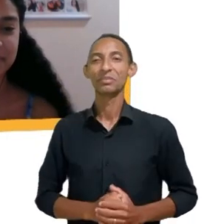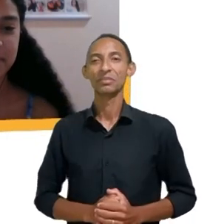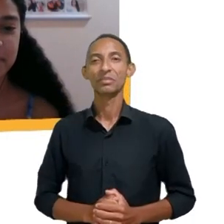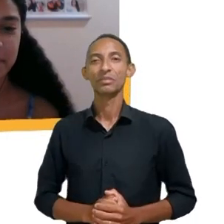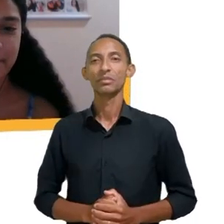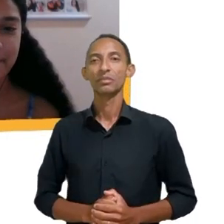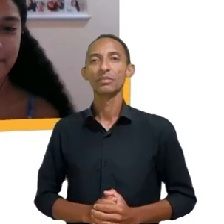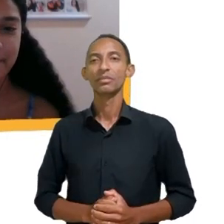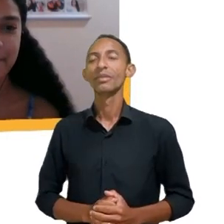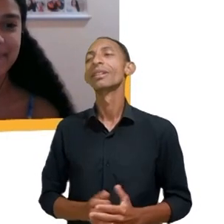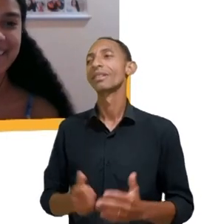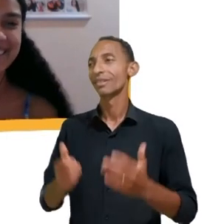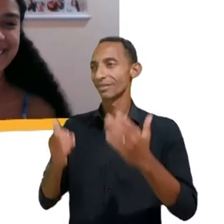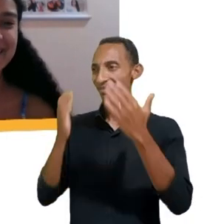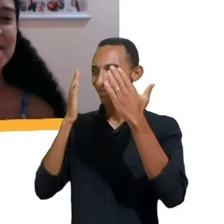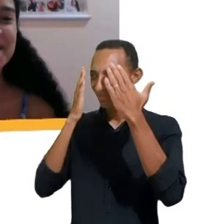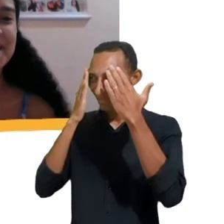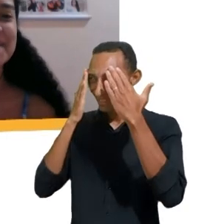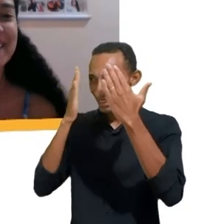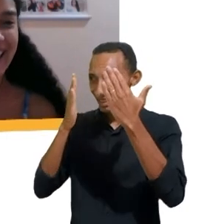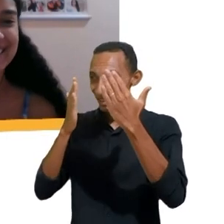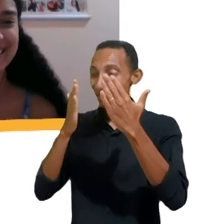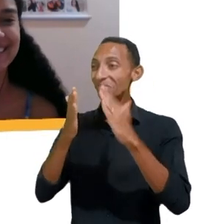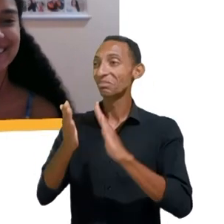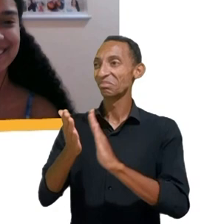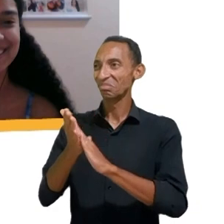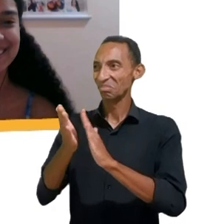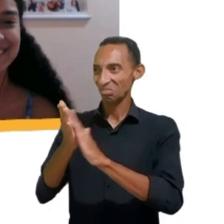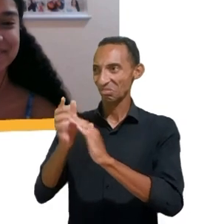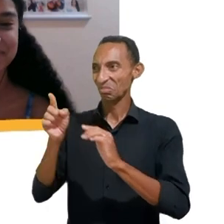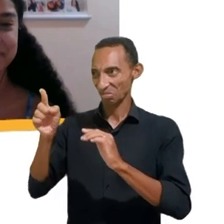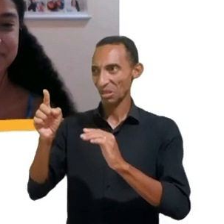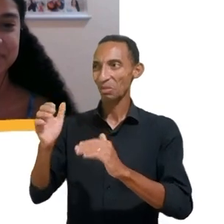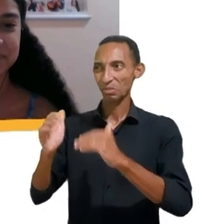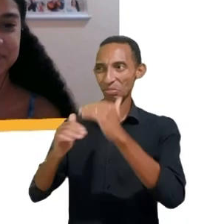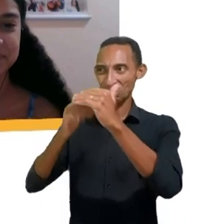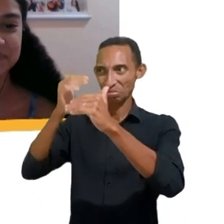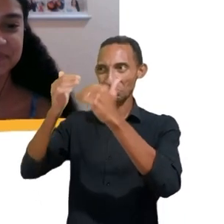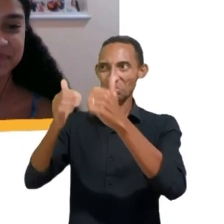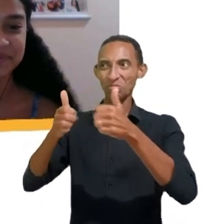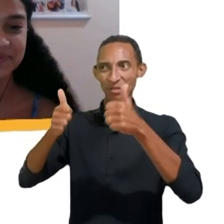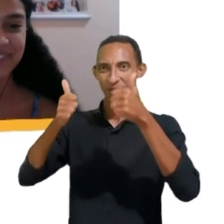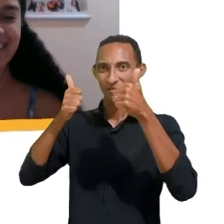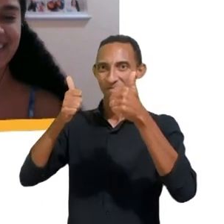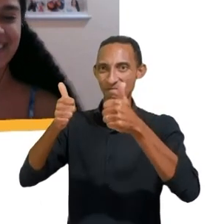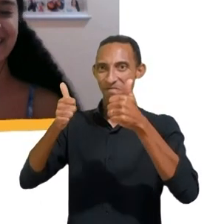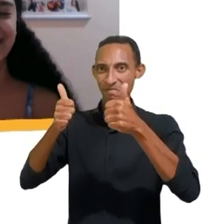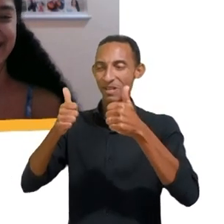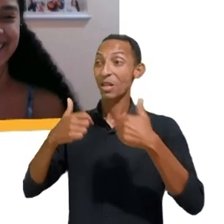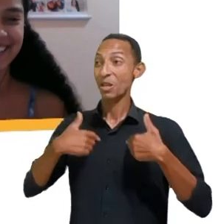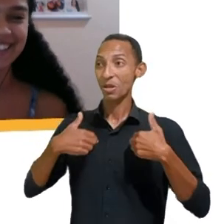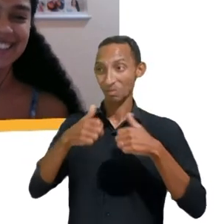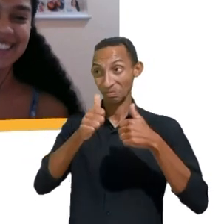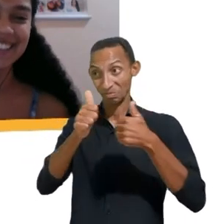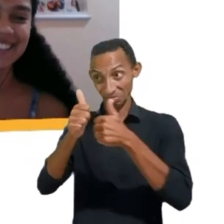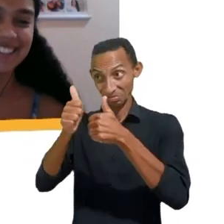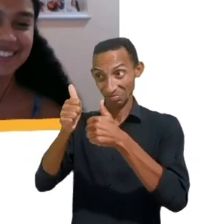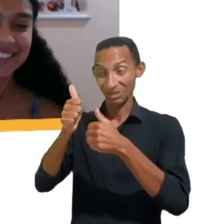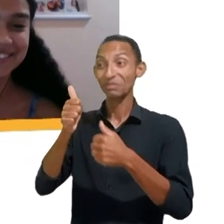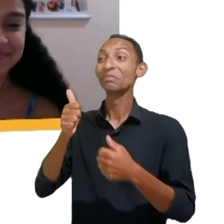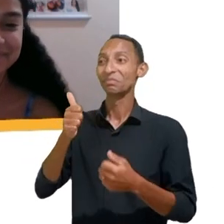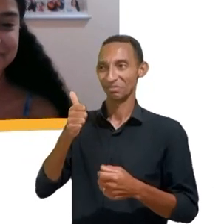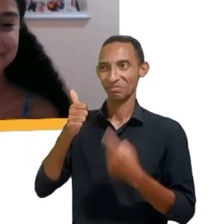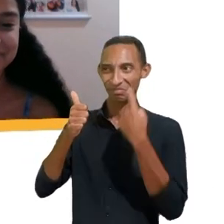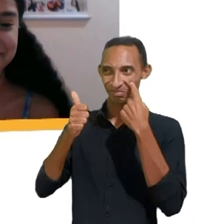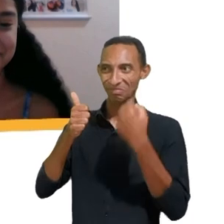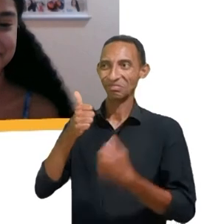sucesso no Fora da Bolha ganhou pelo menos aqui uma uma seguidora aqui hoje Rafael por